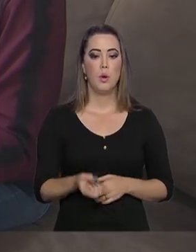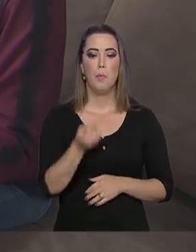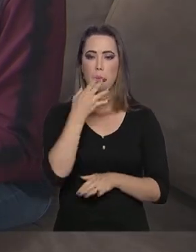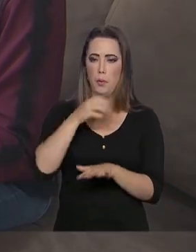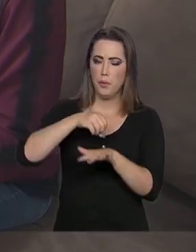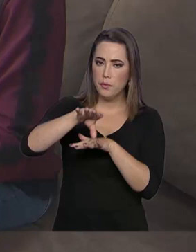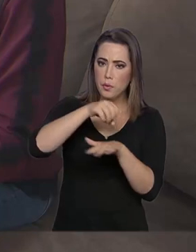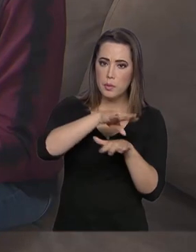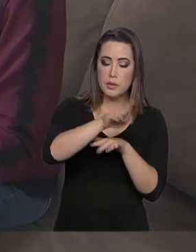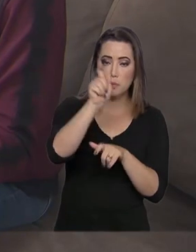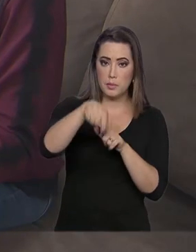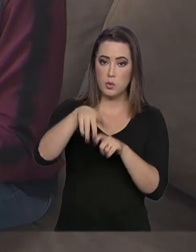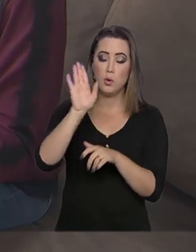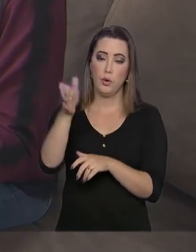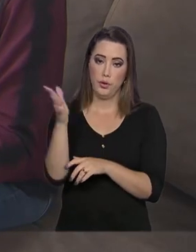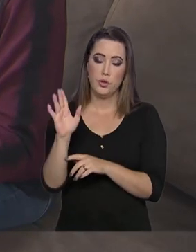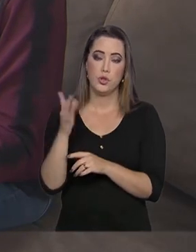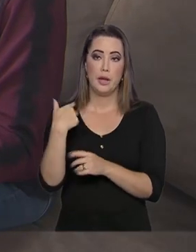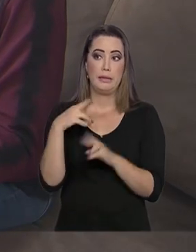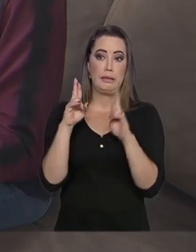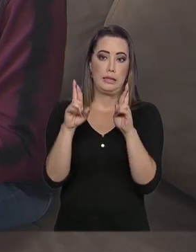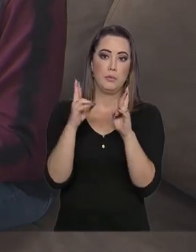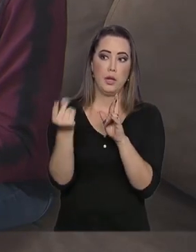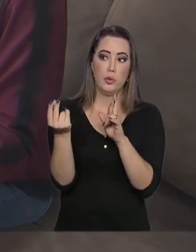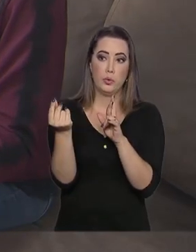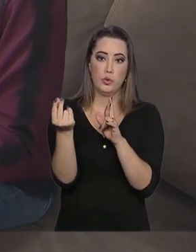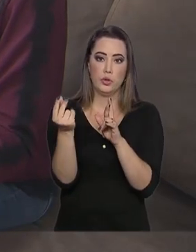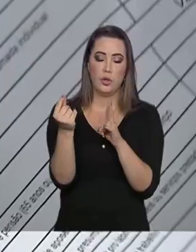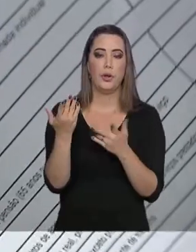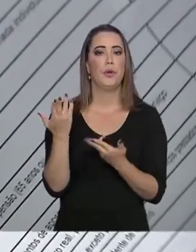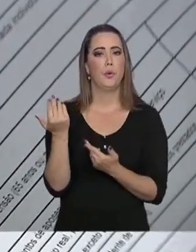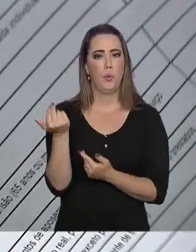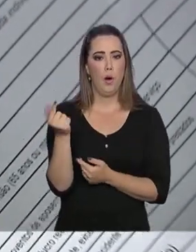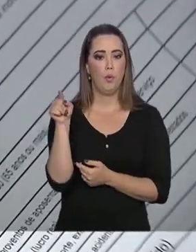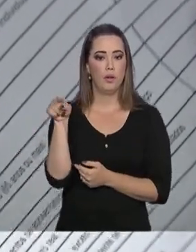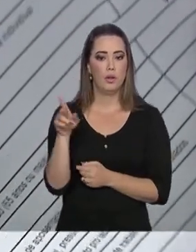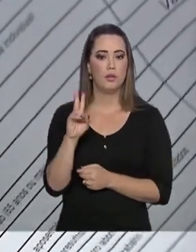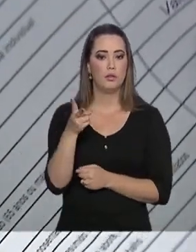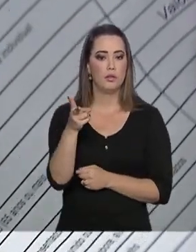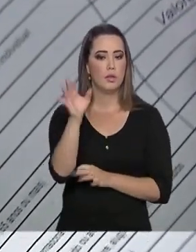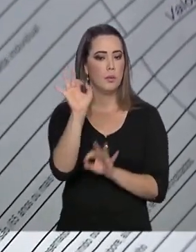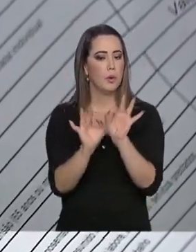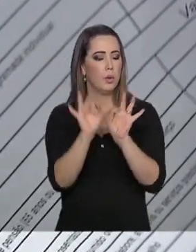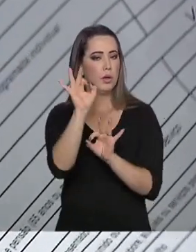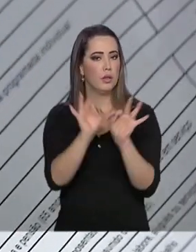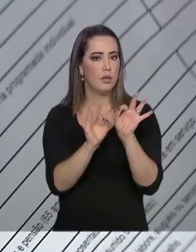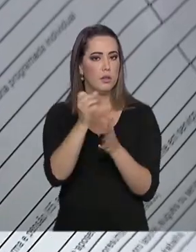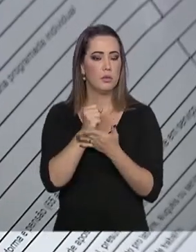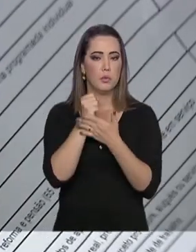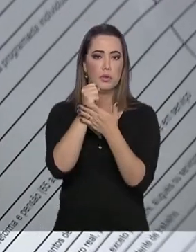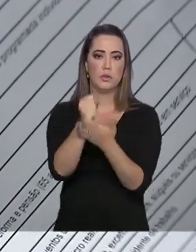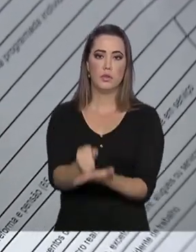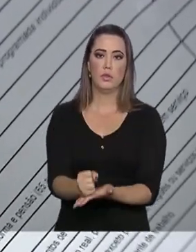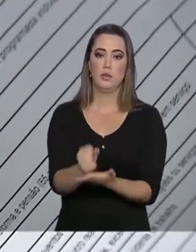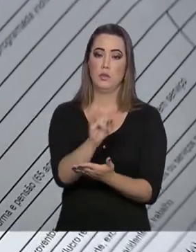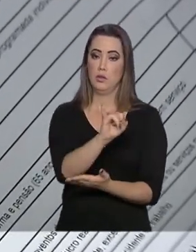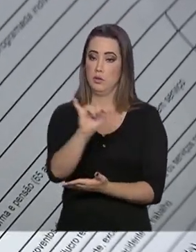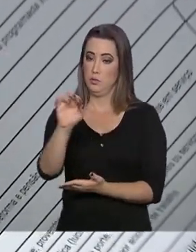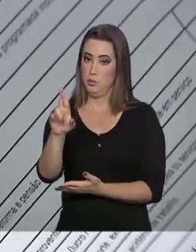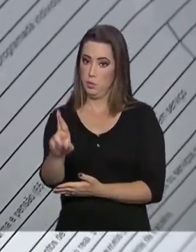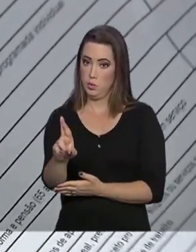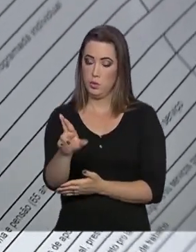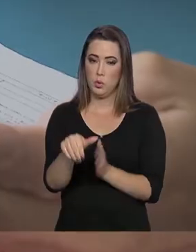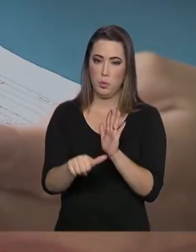notícia para quem já conta com esse dinheiro, como a Eliane. Ela sempre se organiza para entregar a declaração nos